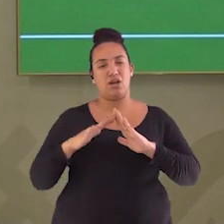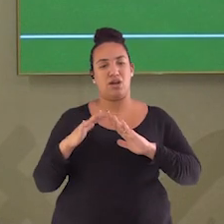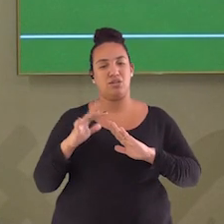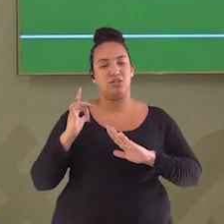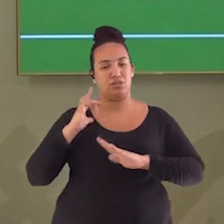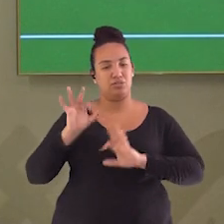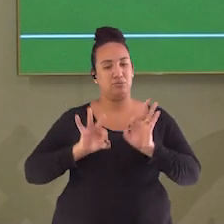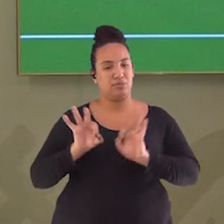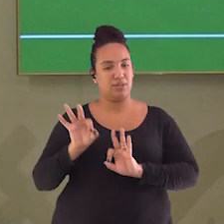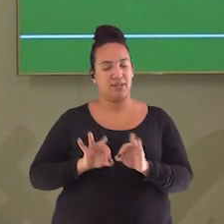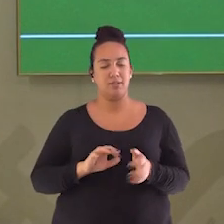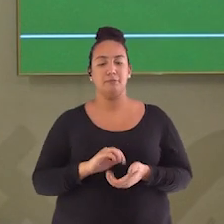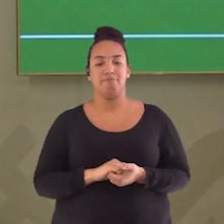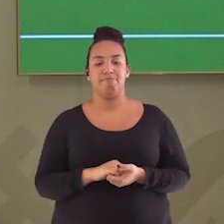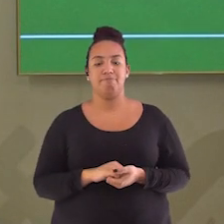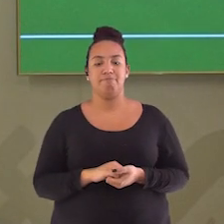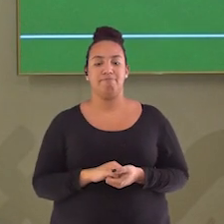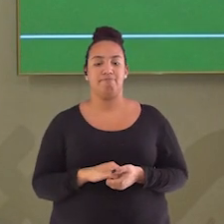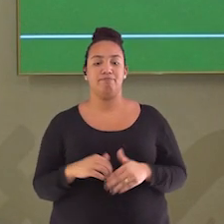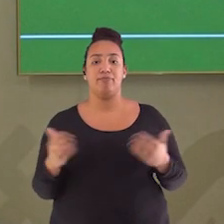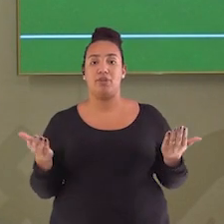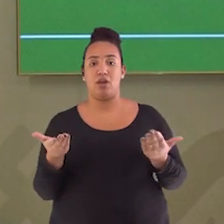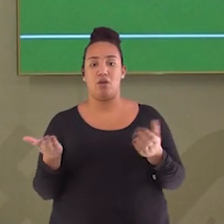E agora eu vou cobrir.